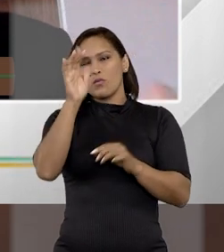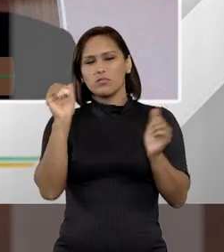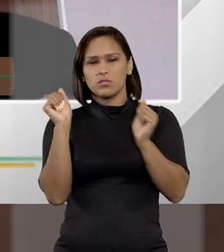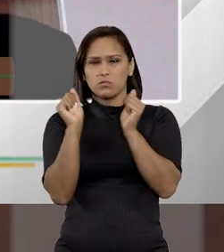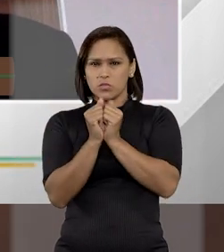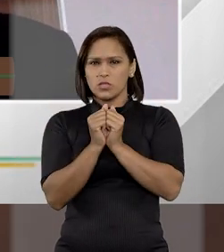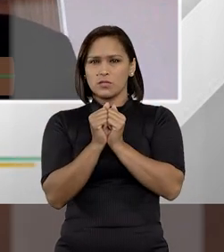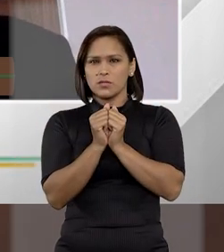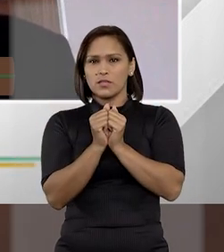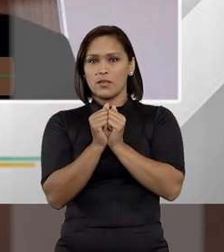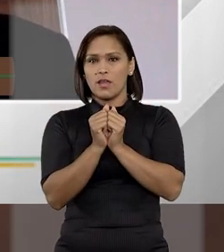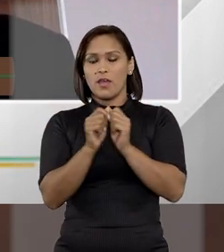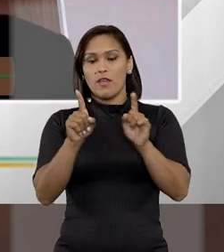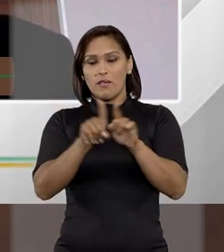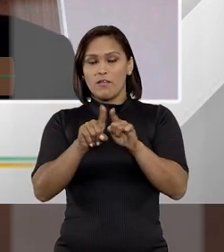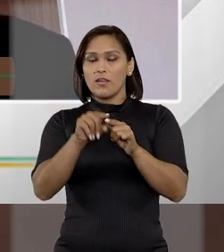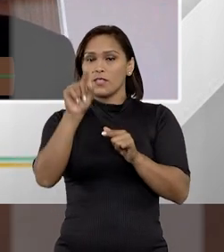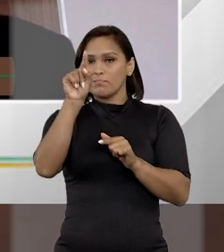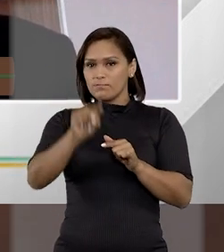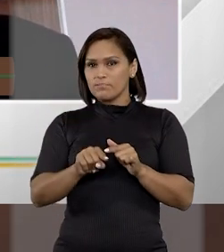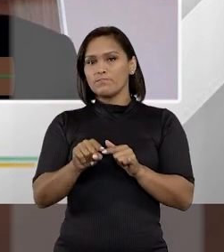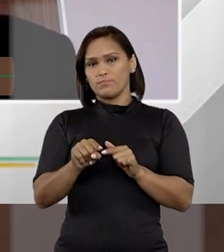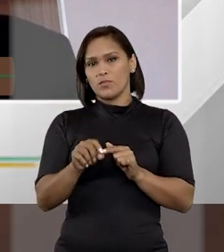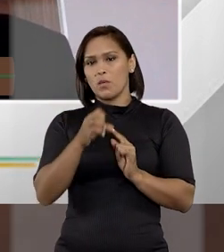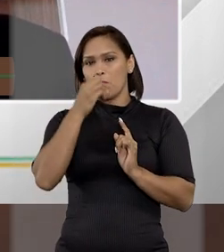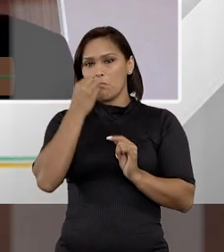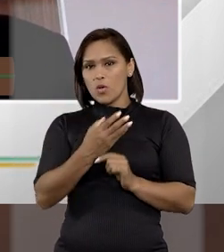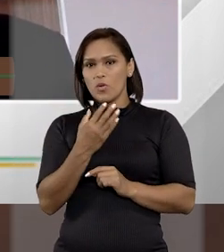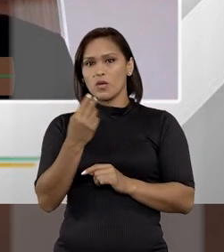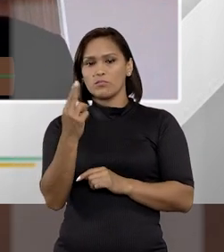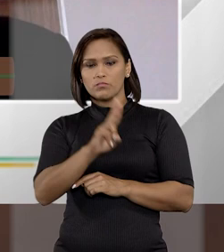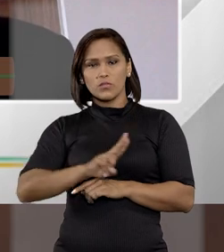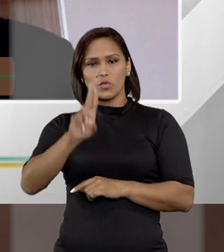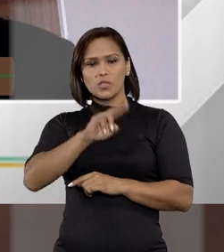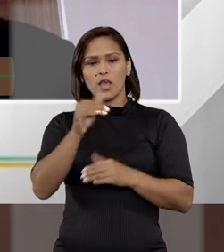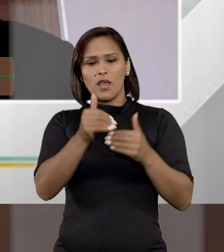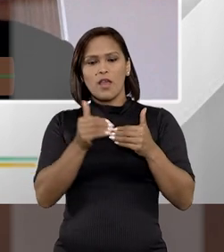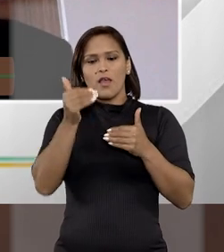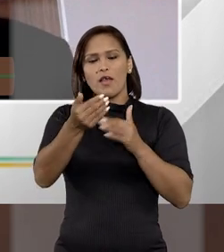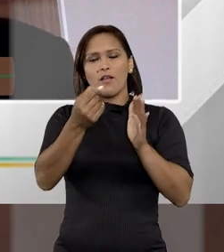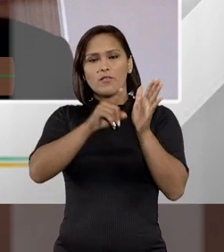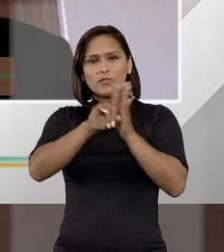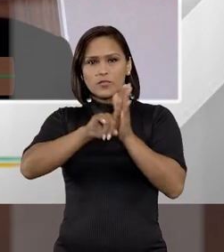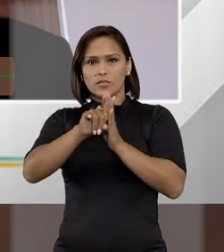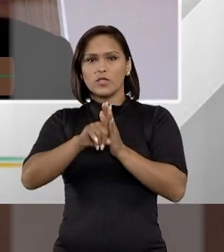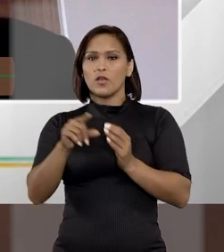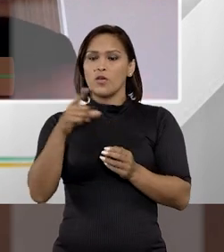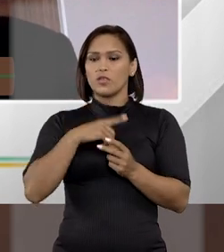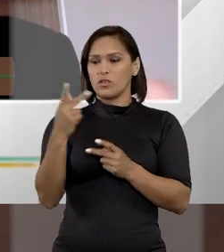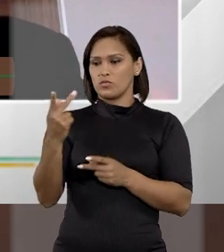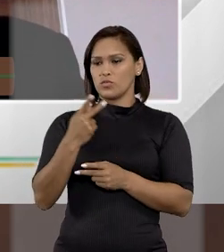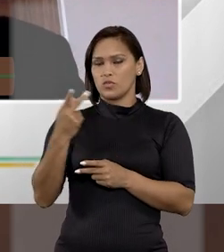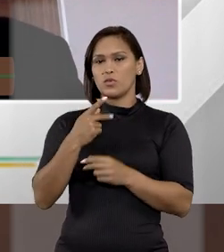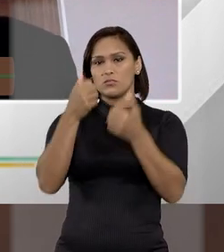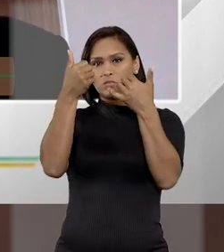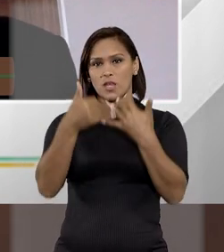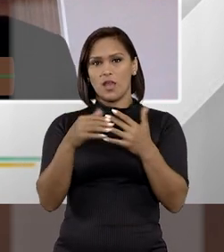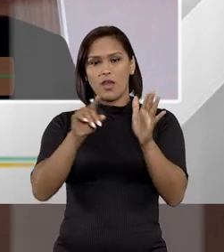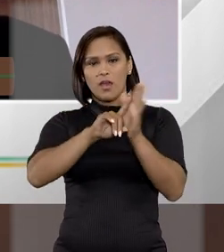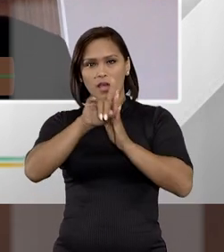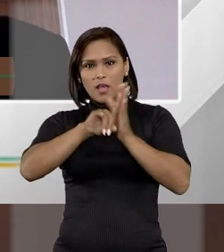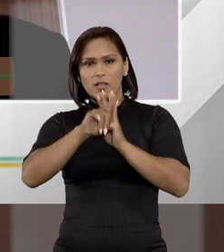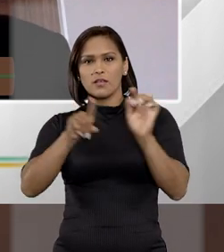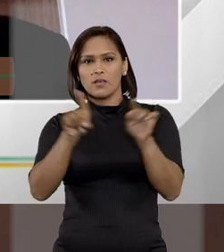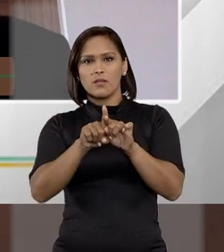acho que essa proximidade vai ser muito também útil para quem está ali à frente da investigação. Então tem esses dois lados, a gente